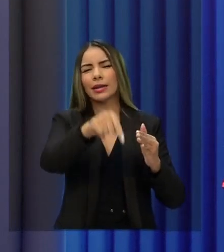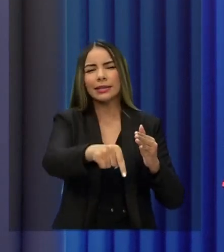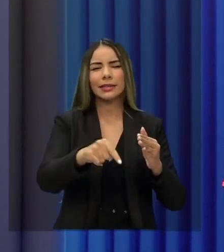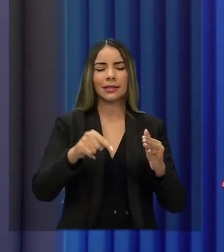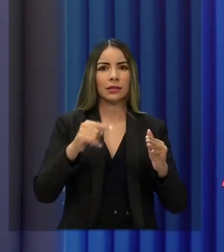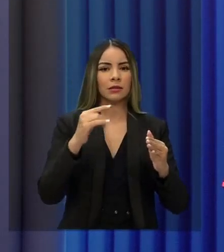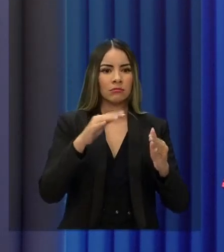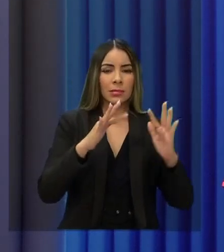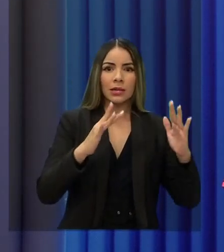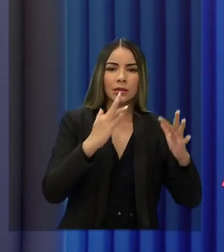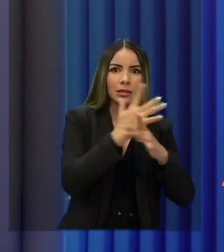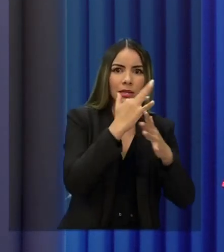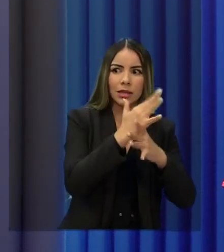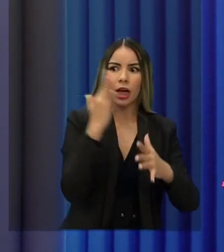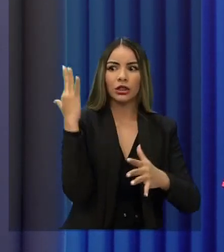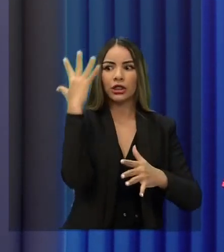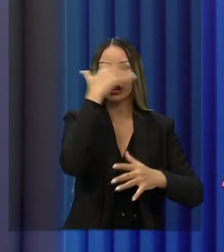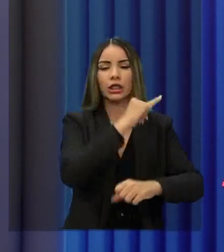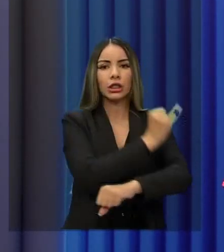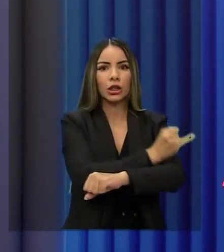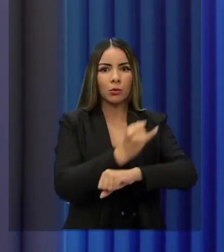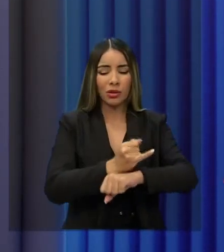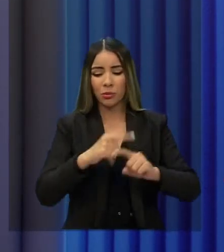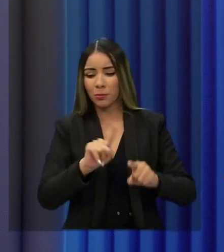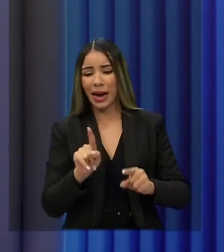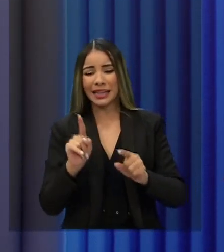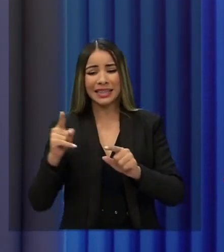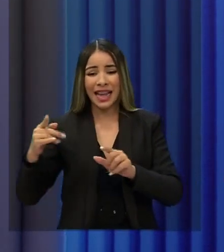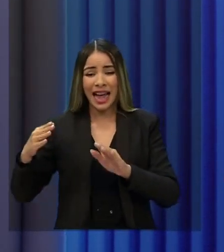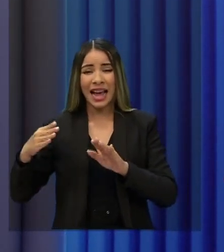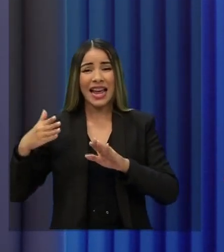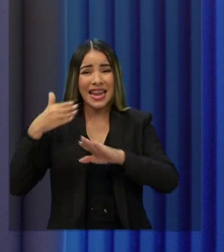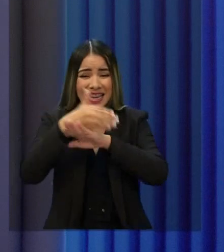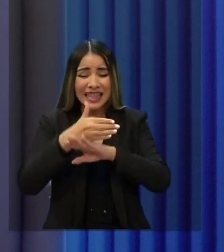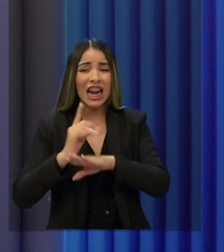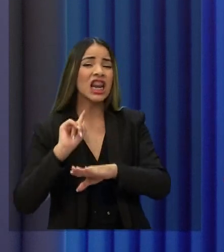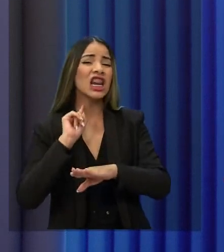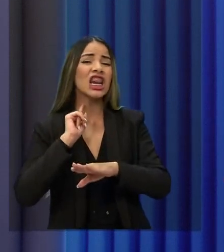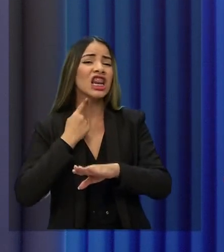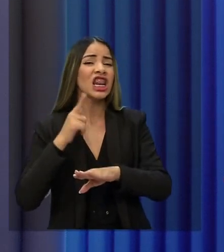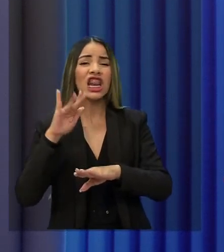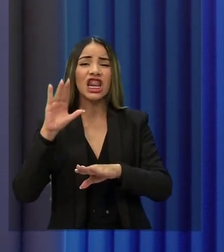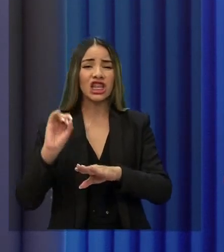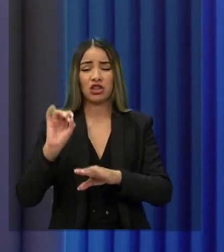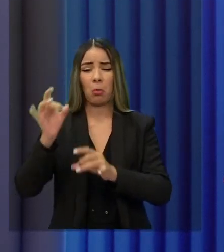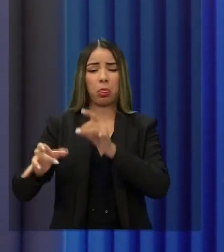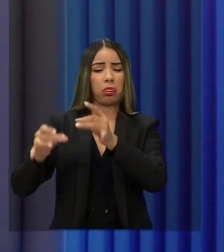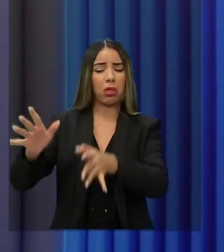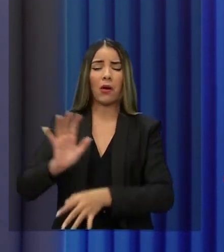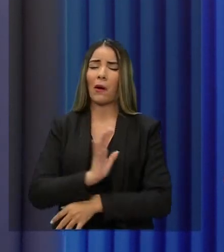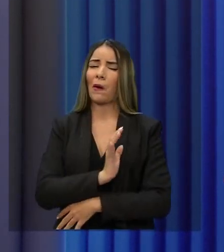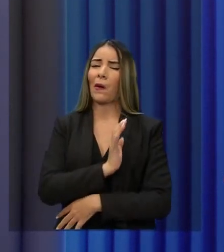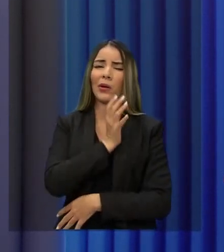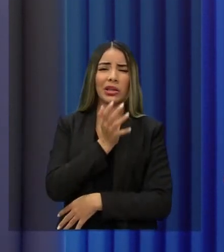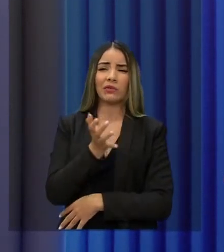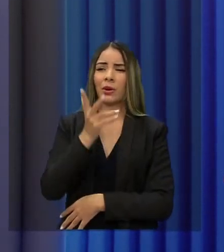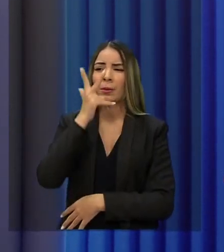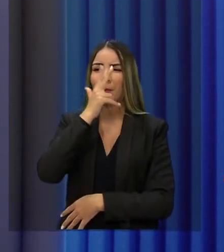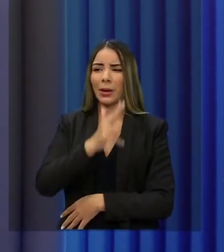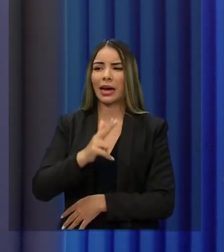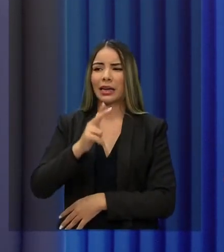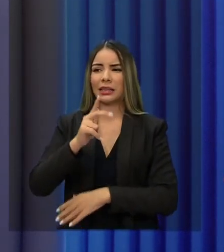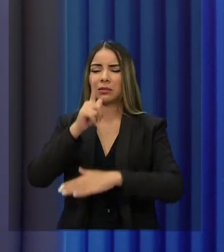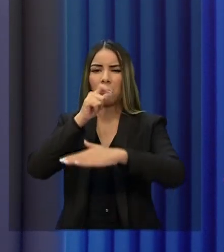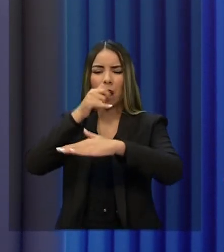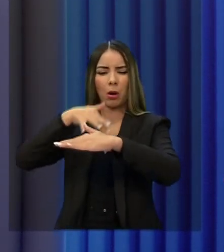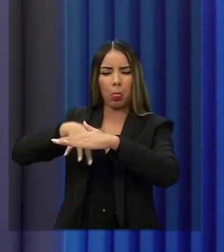agradável, mas na entrada da cidade tem um lixão horrível que infecta o lençol freático daquele município e gera uma série de problemas também